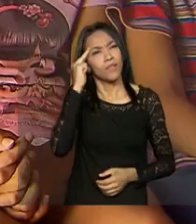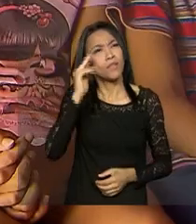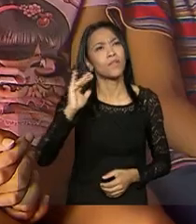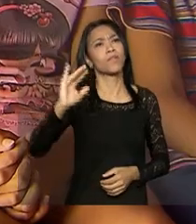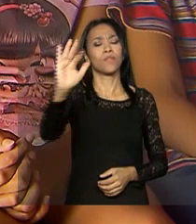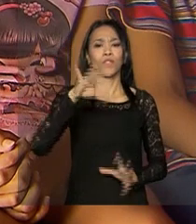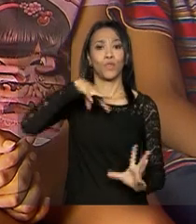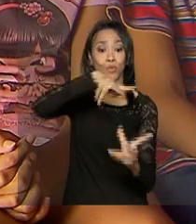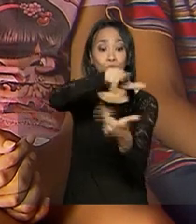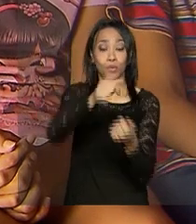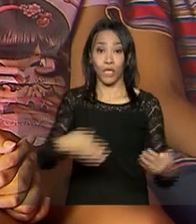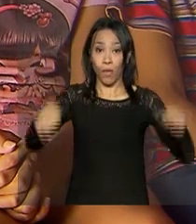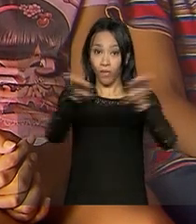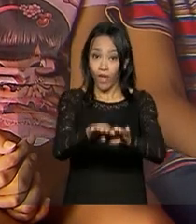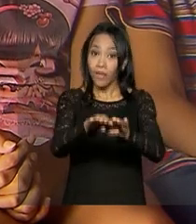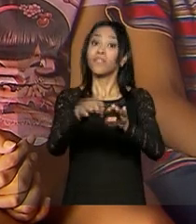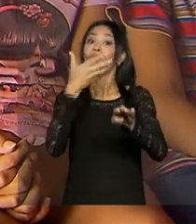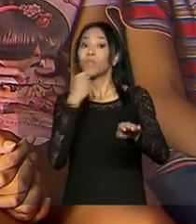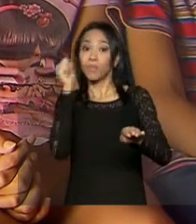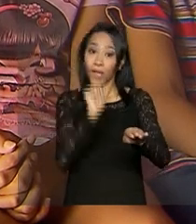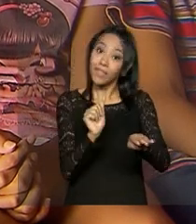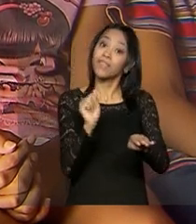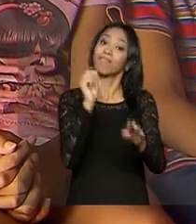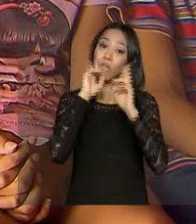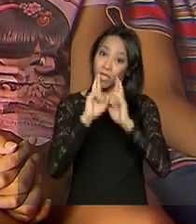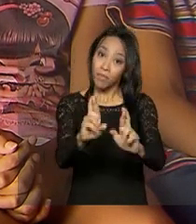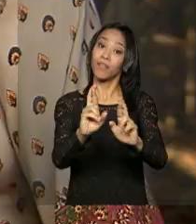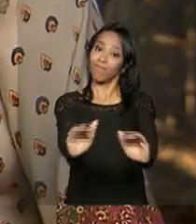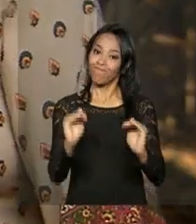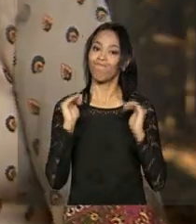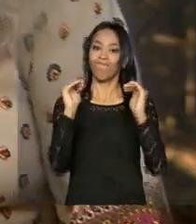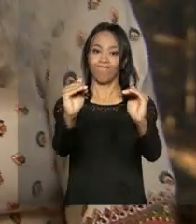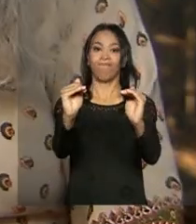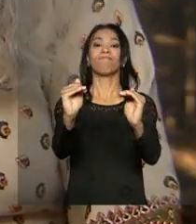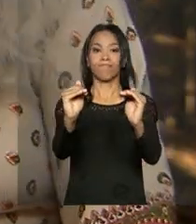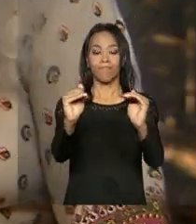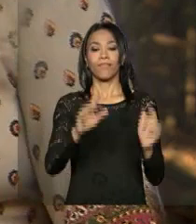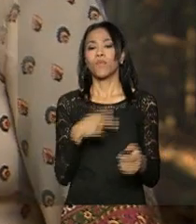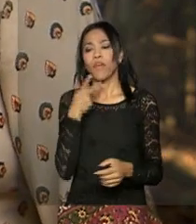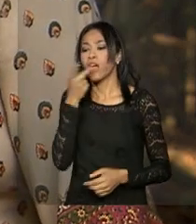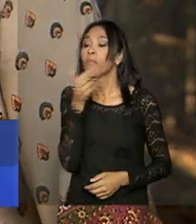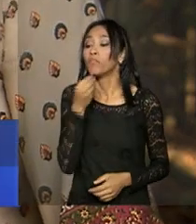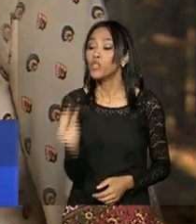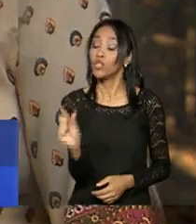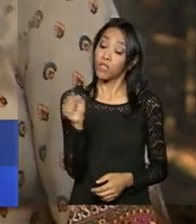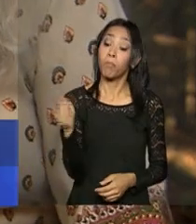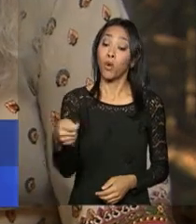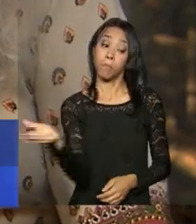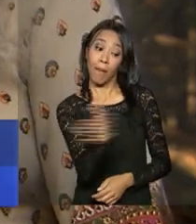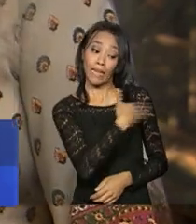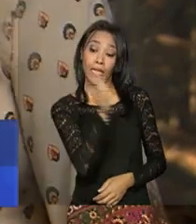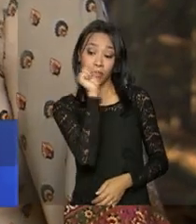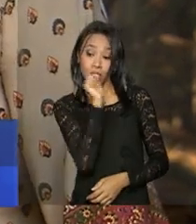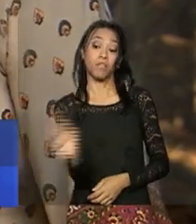mundo em que a igualdade de gênero e o respeito falem mais alto. Não é dizer para o menino, você pode bater na